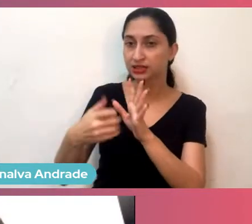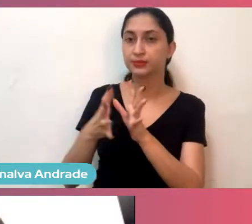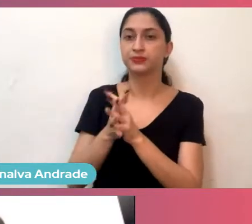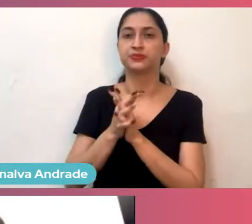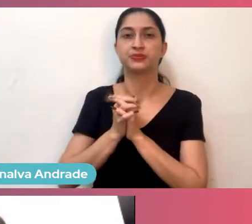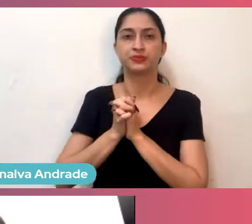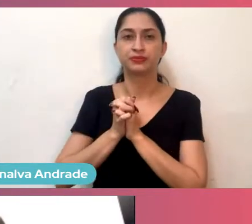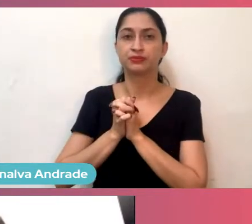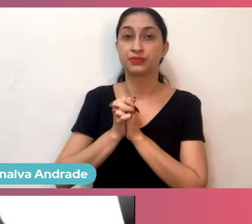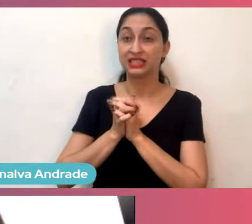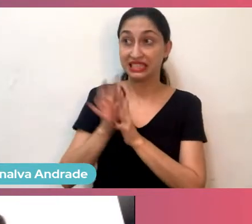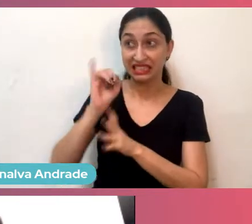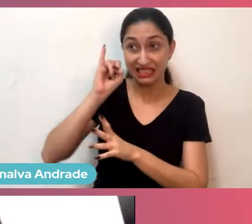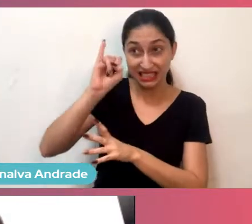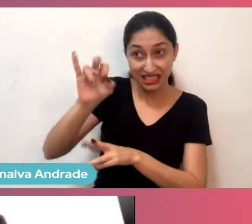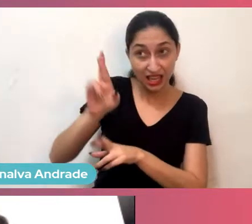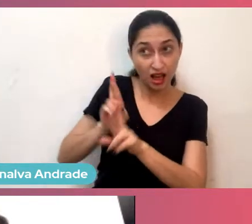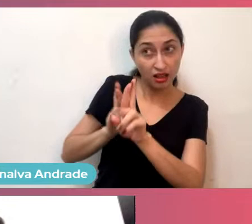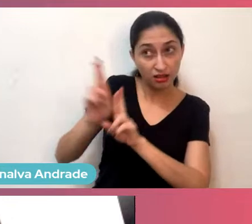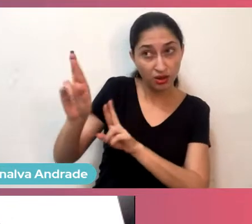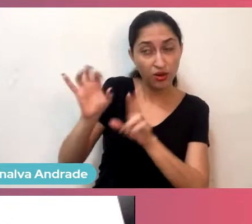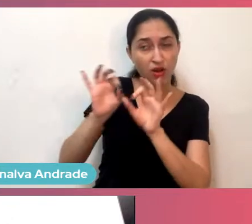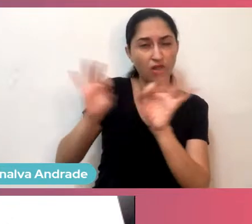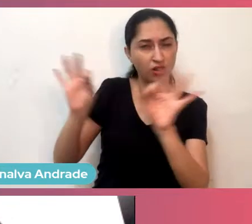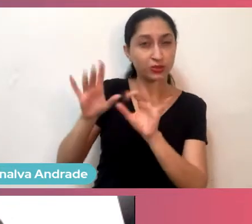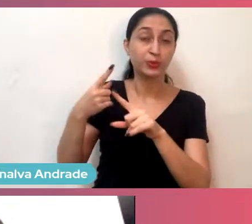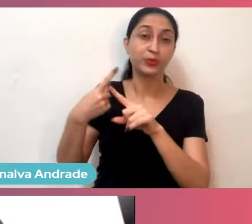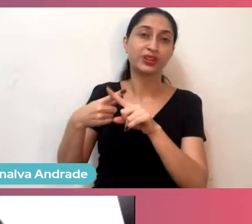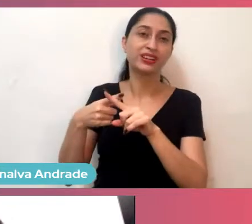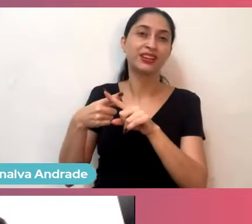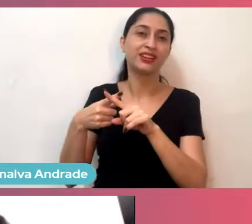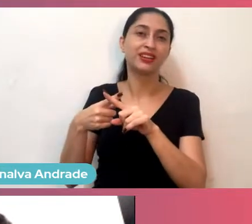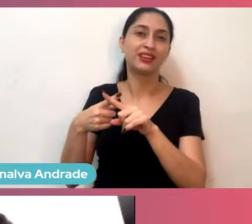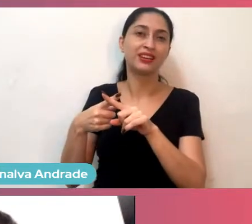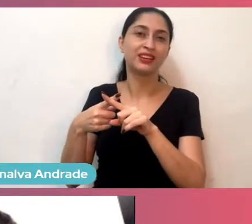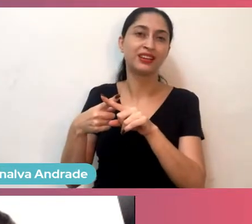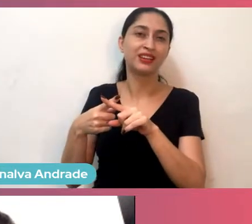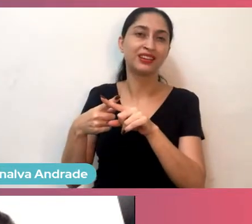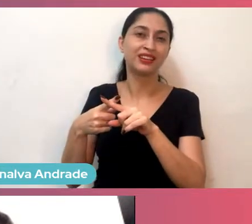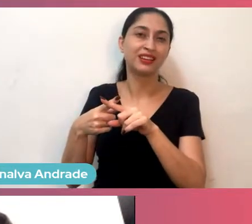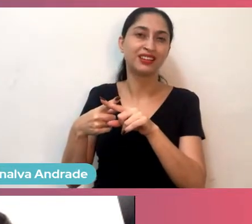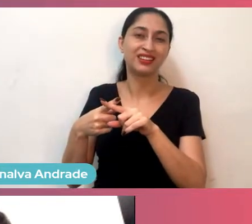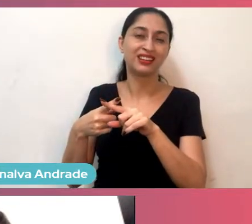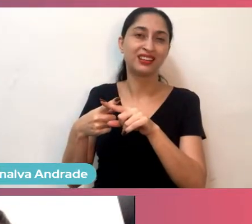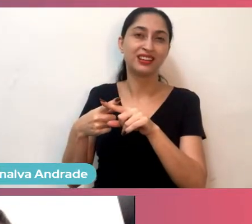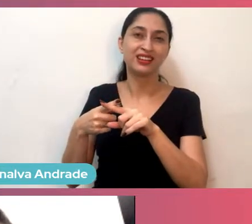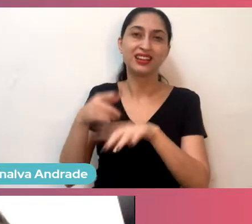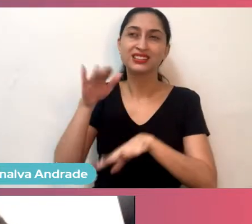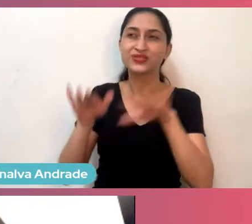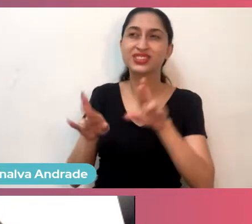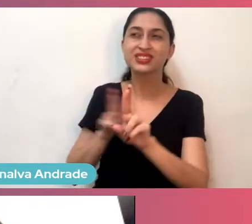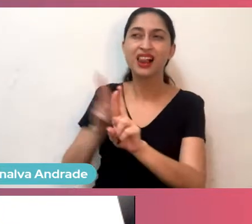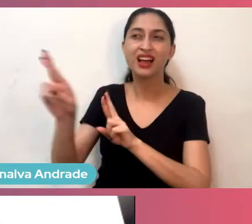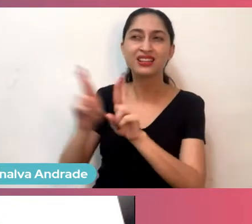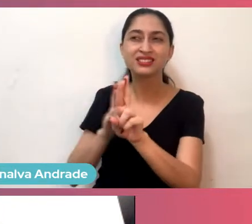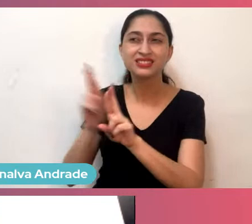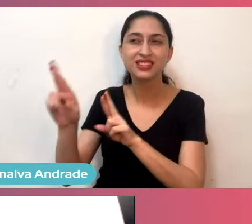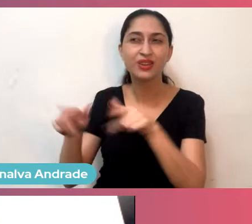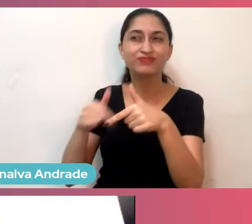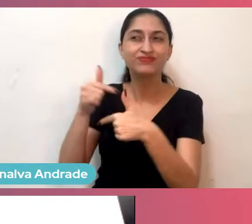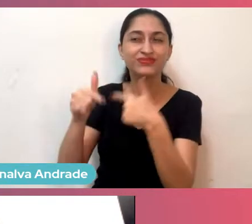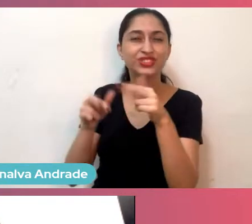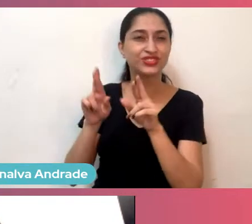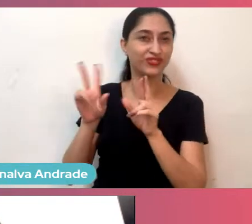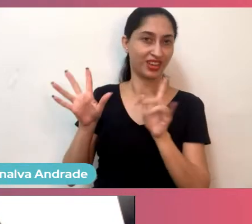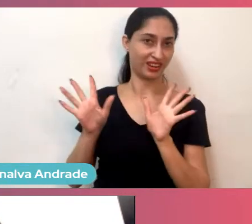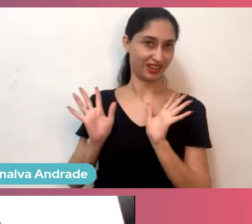relação ficar legal, porque às vezes você tem um amigo, mas a relação de trabalho é diferente, né, então, se a